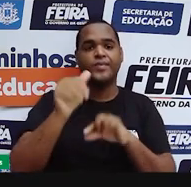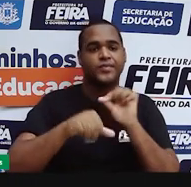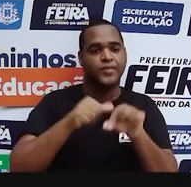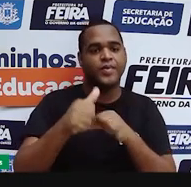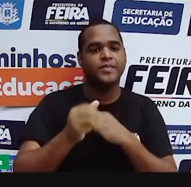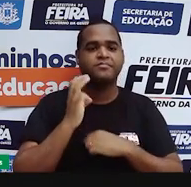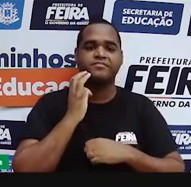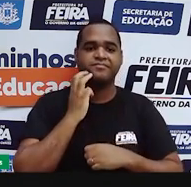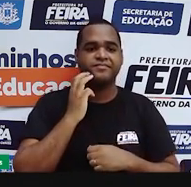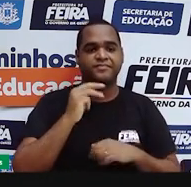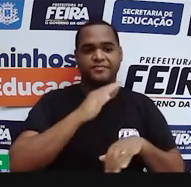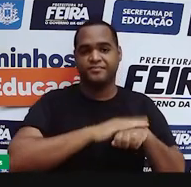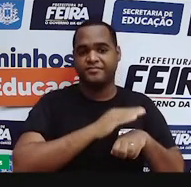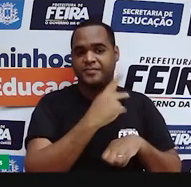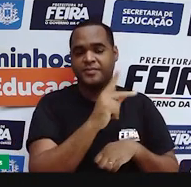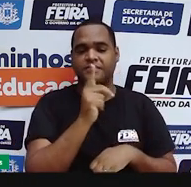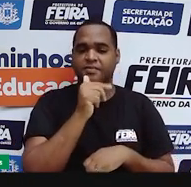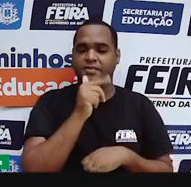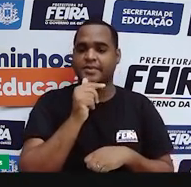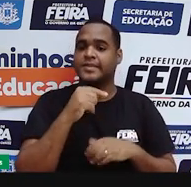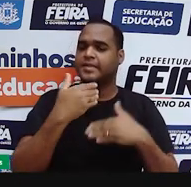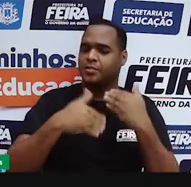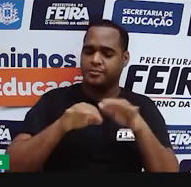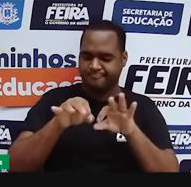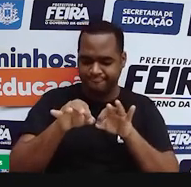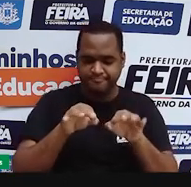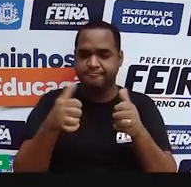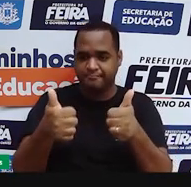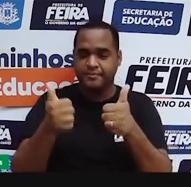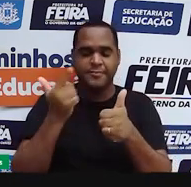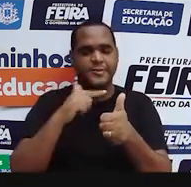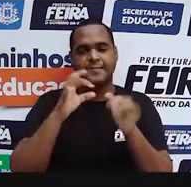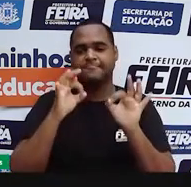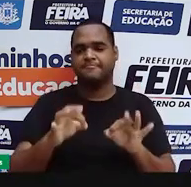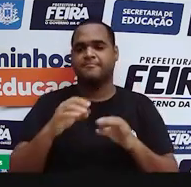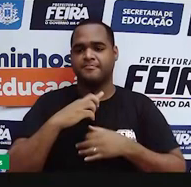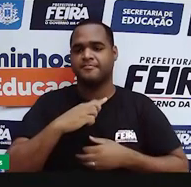coloração rosa para a água. Mas depois resolveram o problema e estava tudo certo.